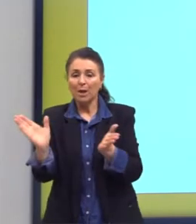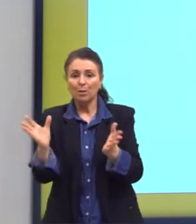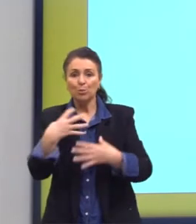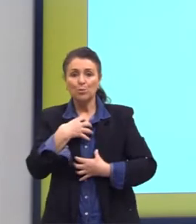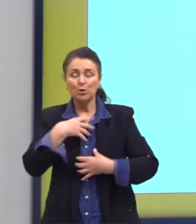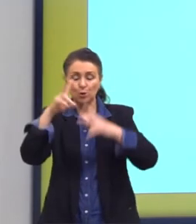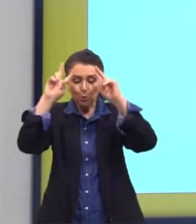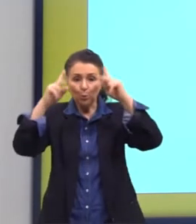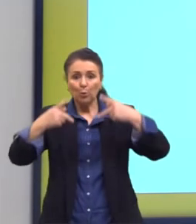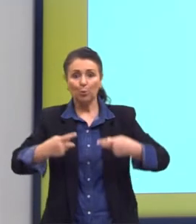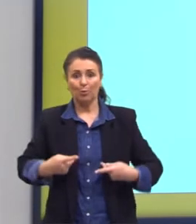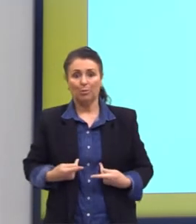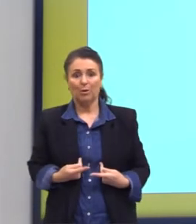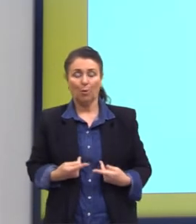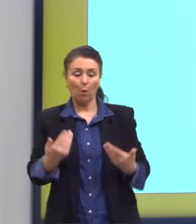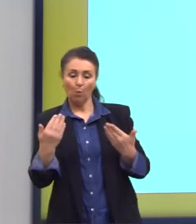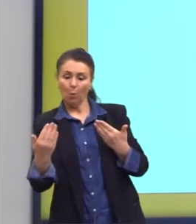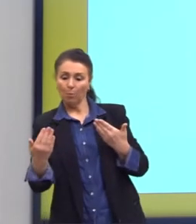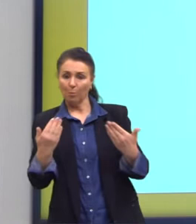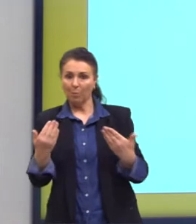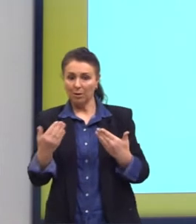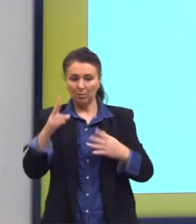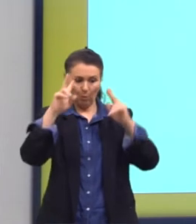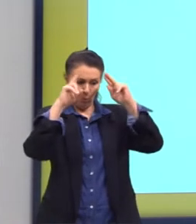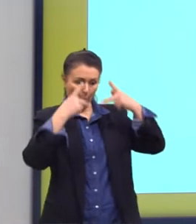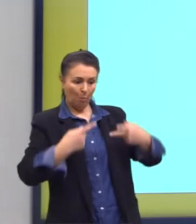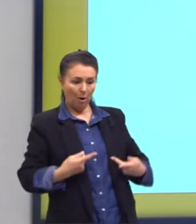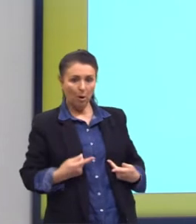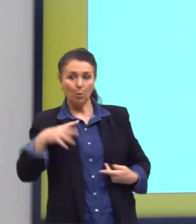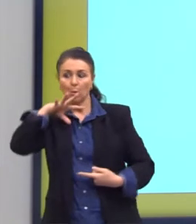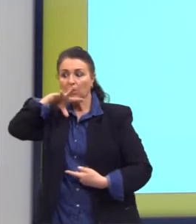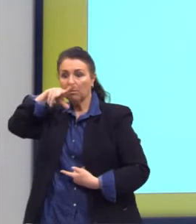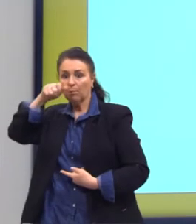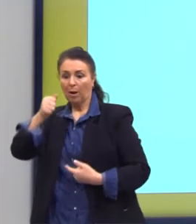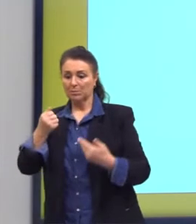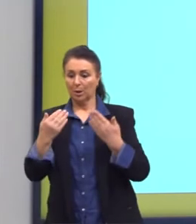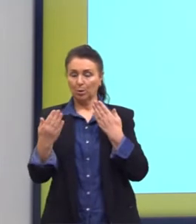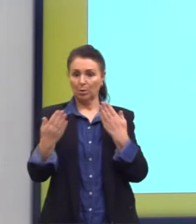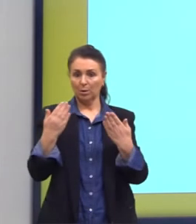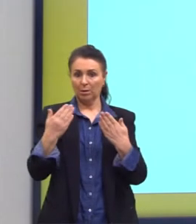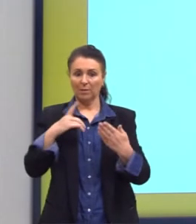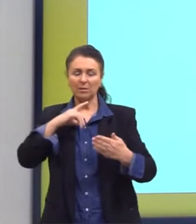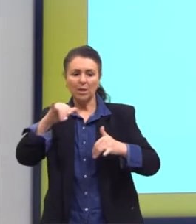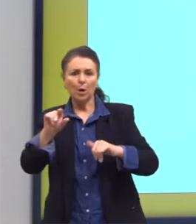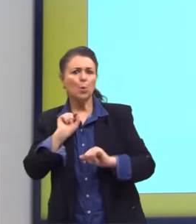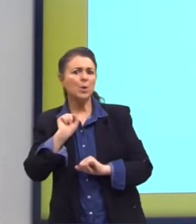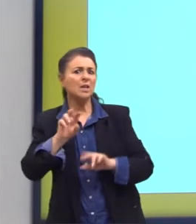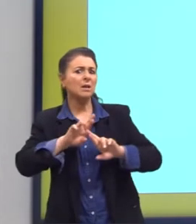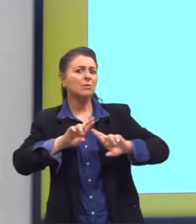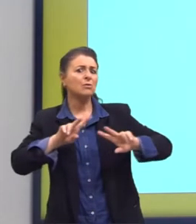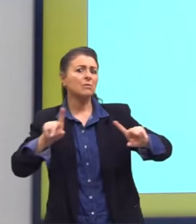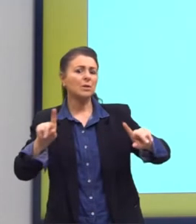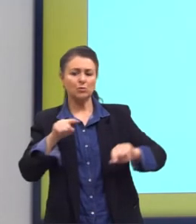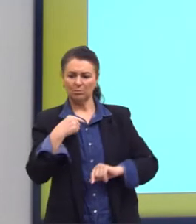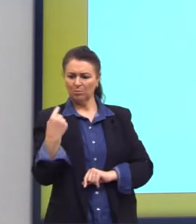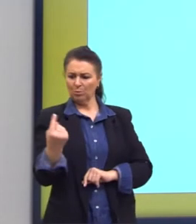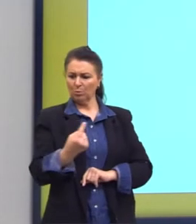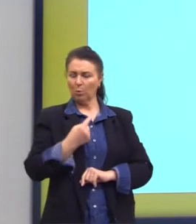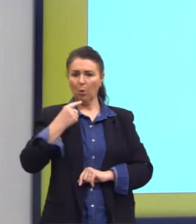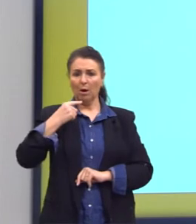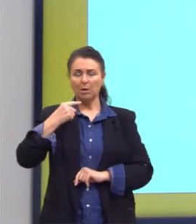isso, você tratar, fazer essa comparação entre seres humanos e animais. E ele diz, o que nos difere dos animais é que nós temos